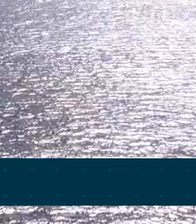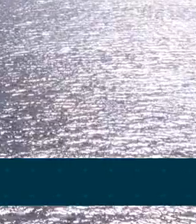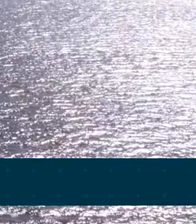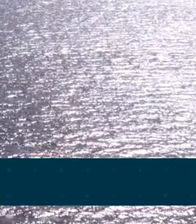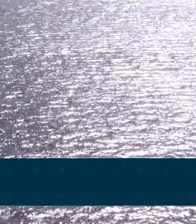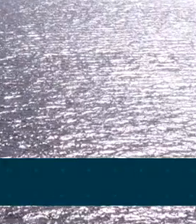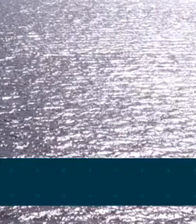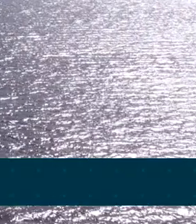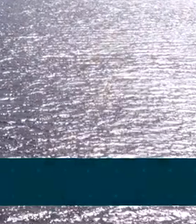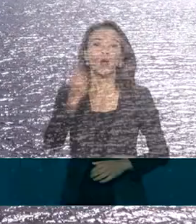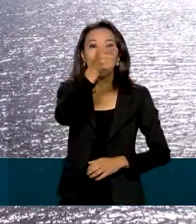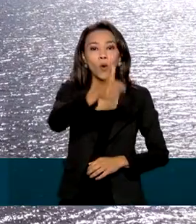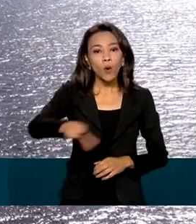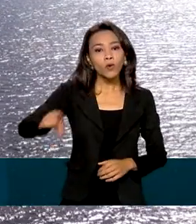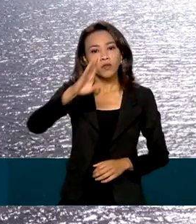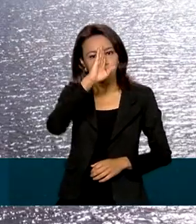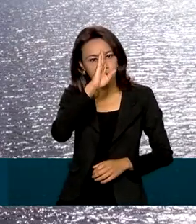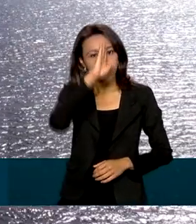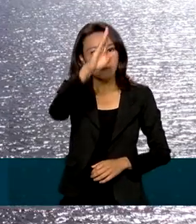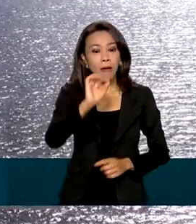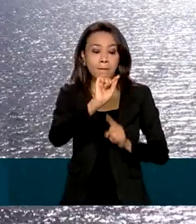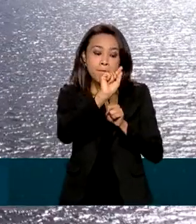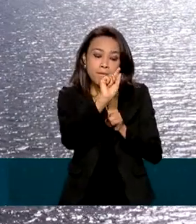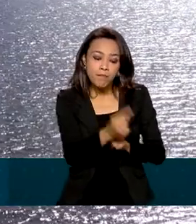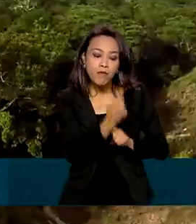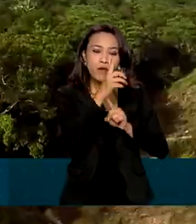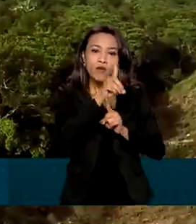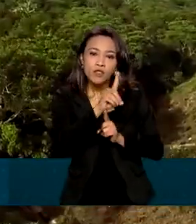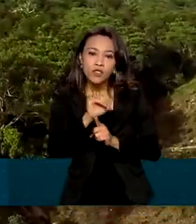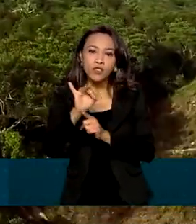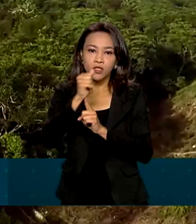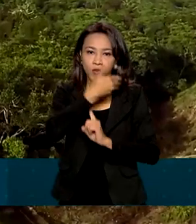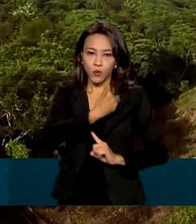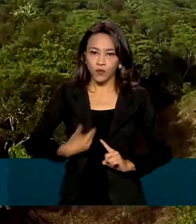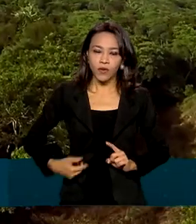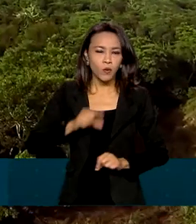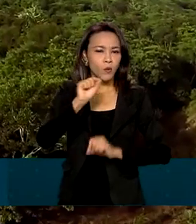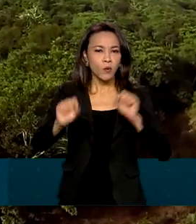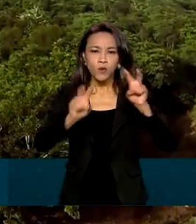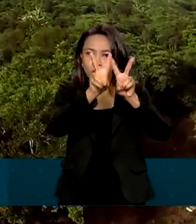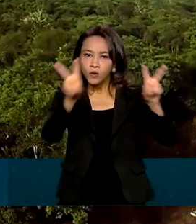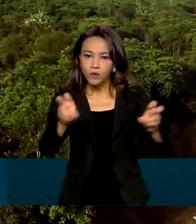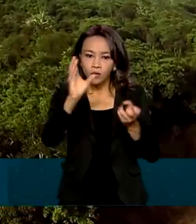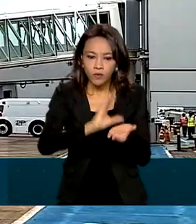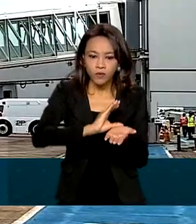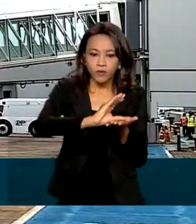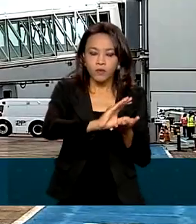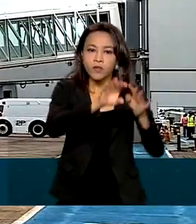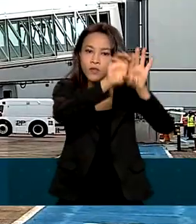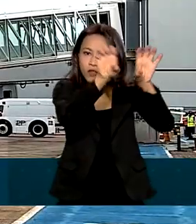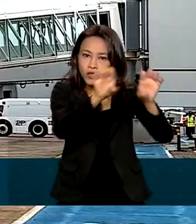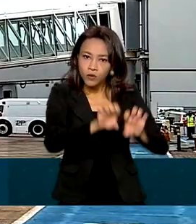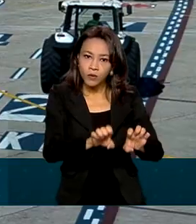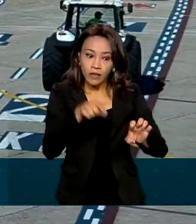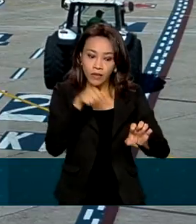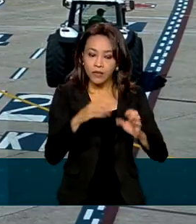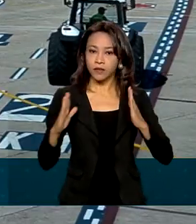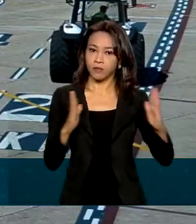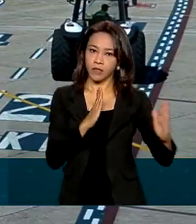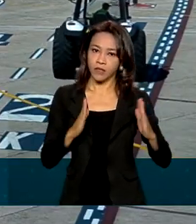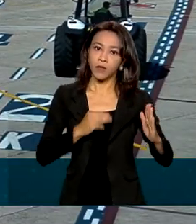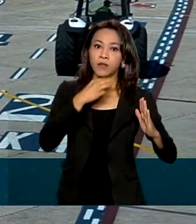imóveis. Outro destaque dos mil dias de governo foram os investimentos em infraestrutura. Nesse período,